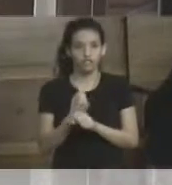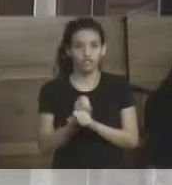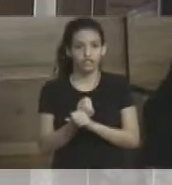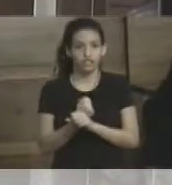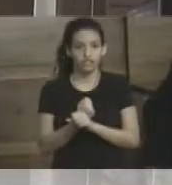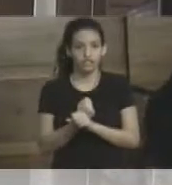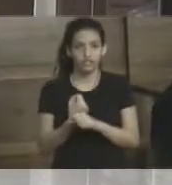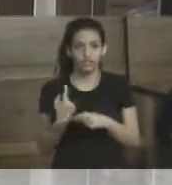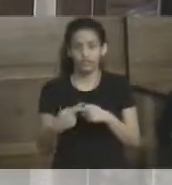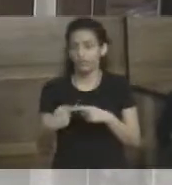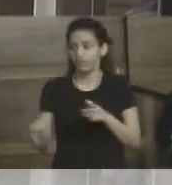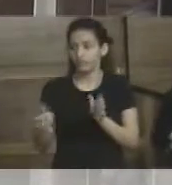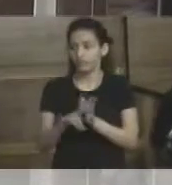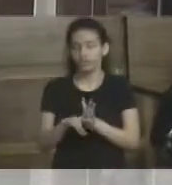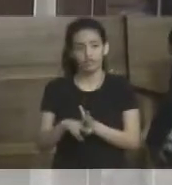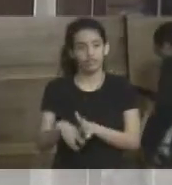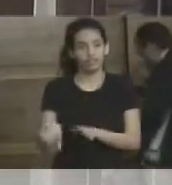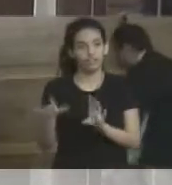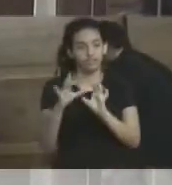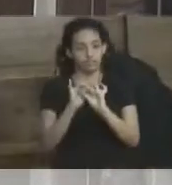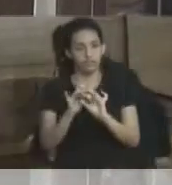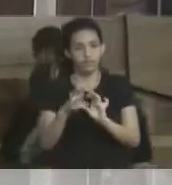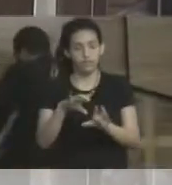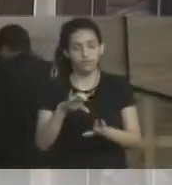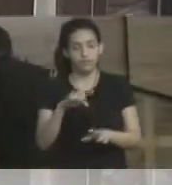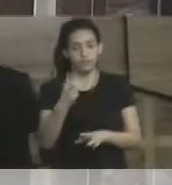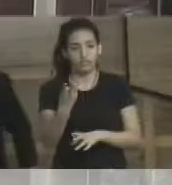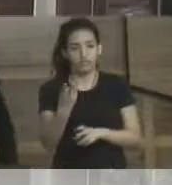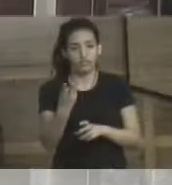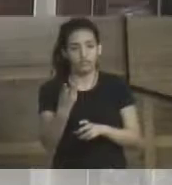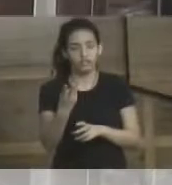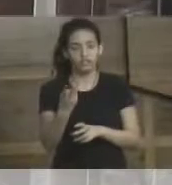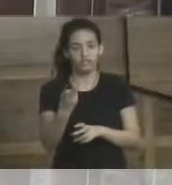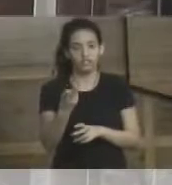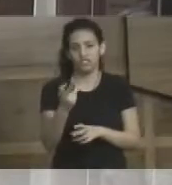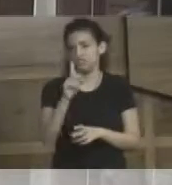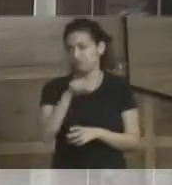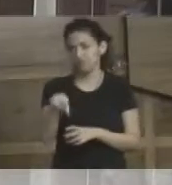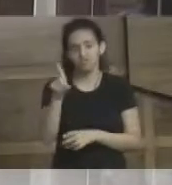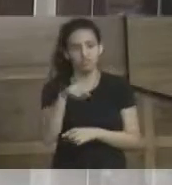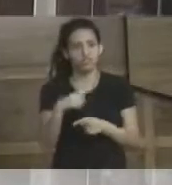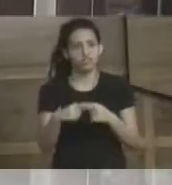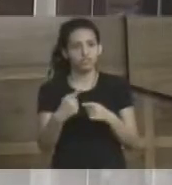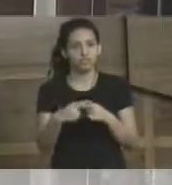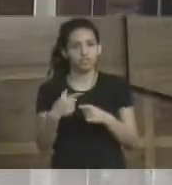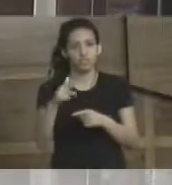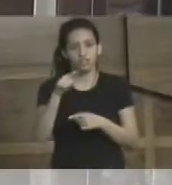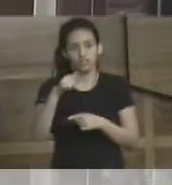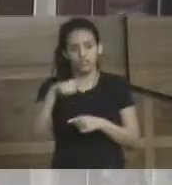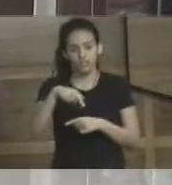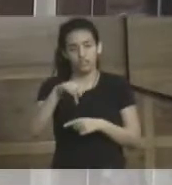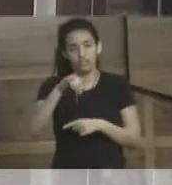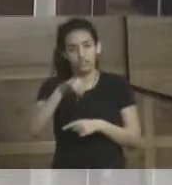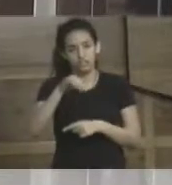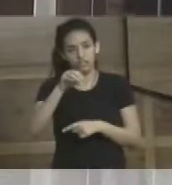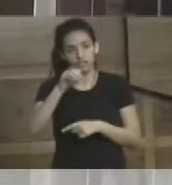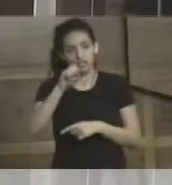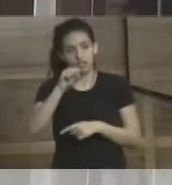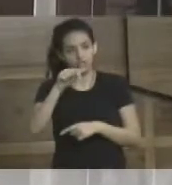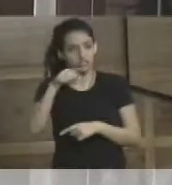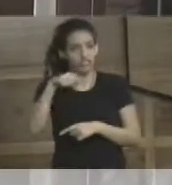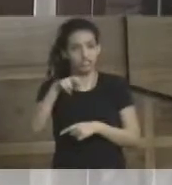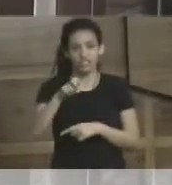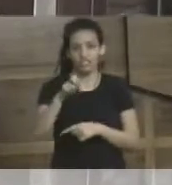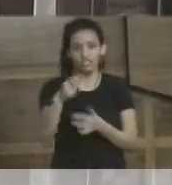pertence ao patrimônio da União. E nossos três processos tinham sido negados porque o quiosche não atende às exigências da